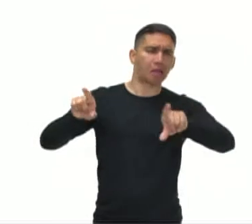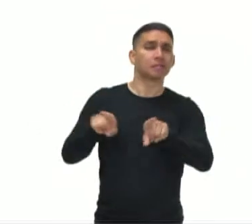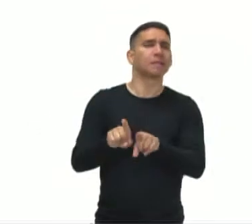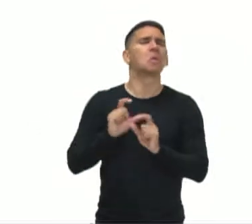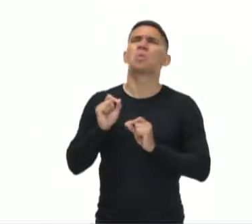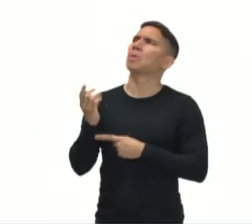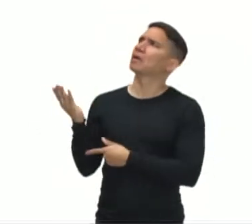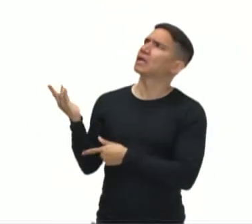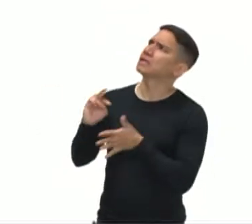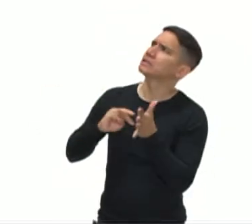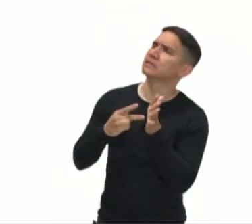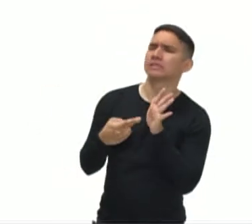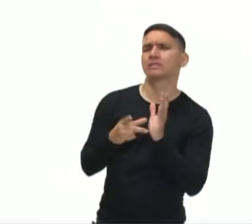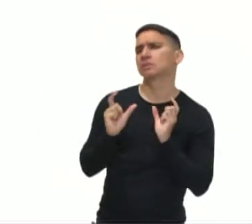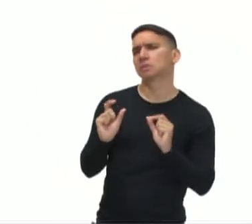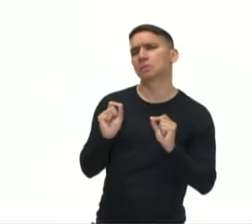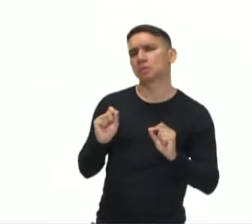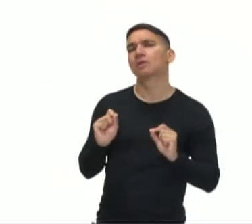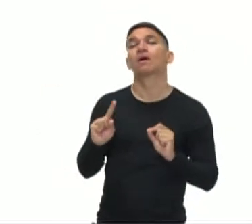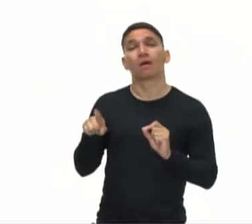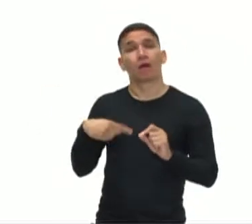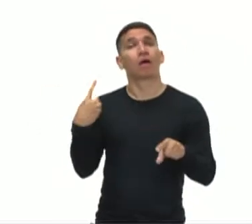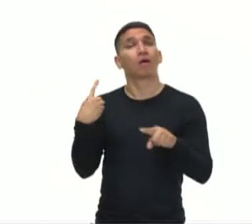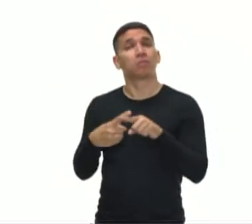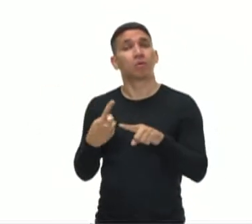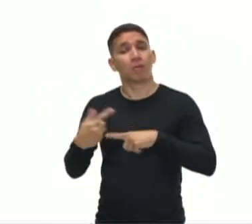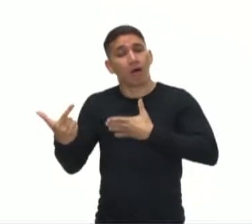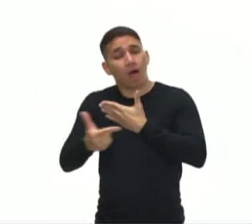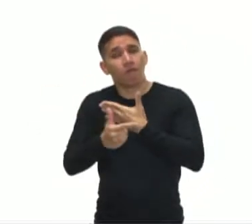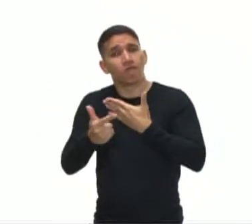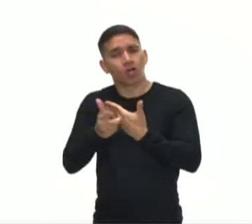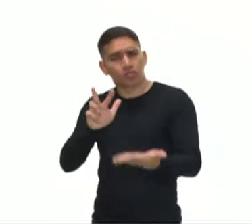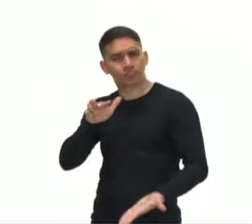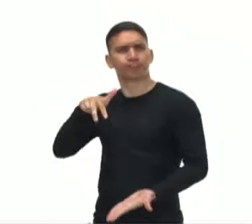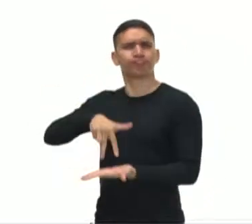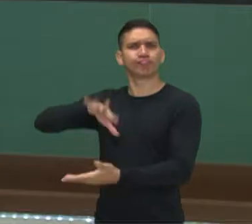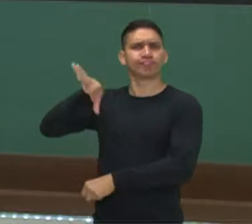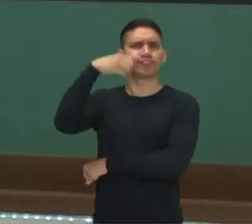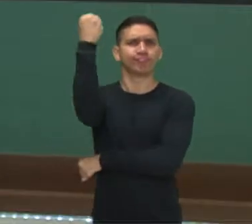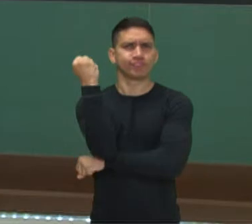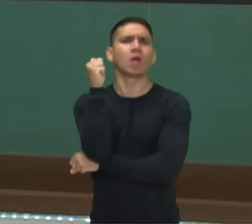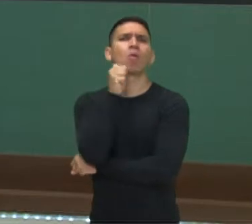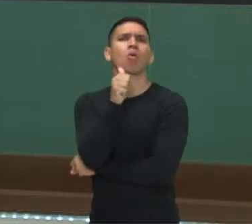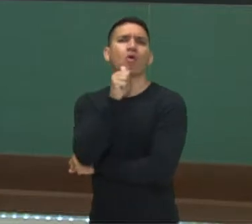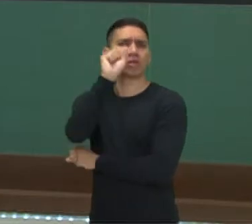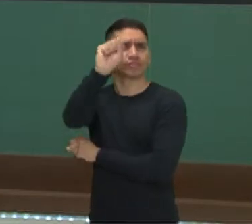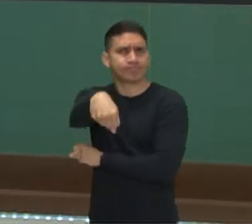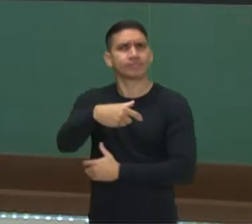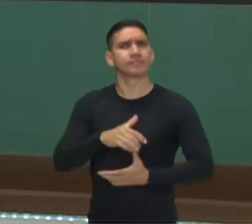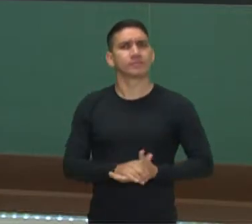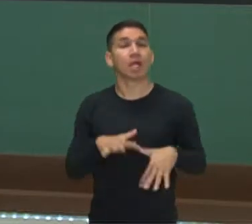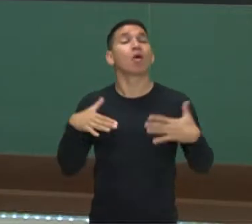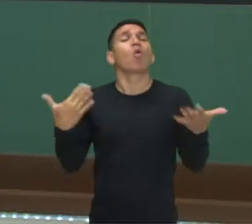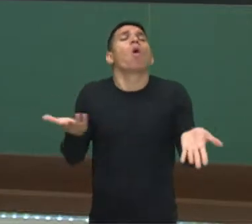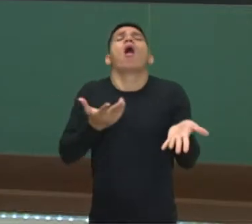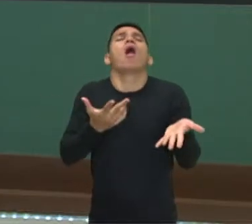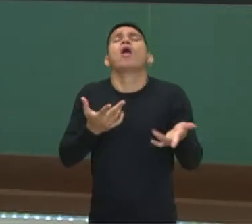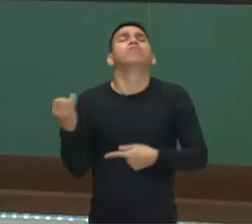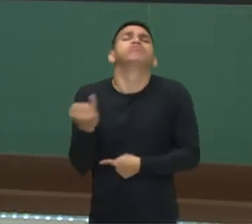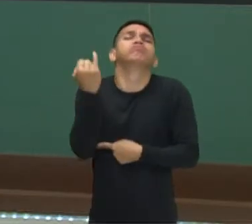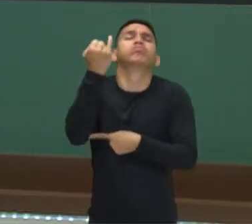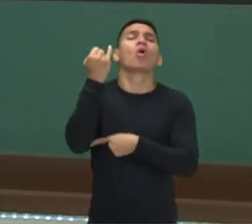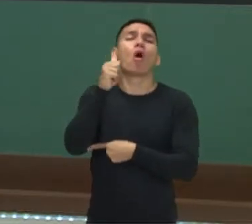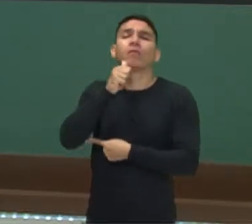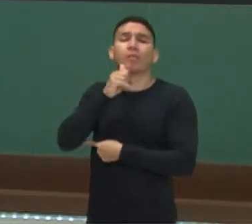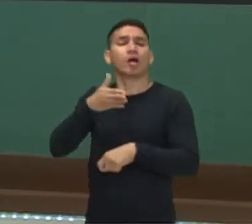significa essa simbologia? O poder, o papel, a importância das mulheres. E qual é a importância, o papel das mulheres